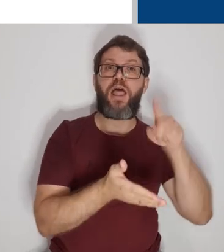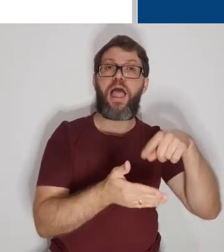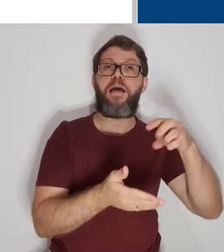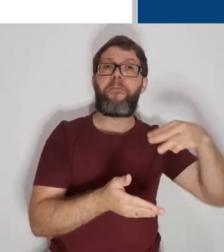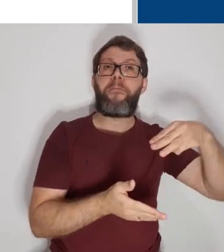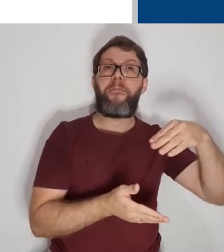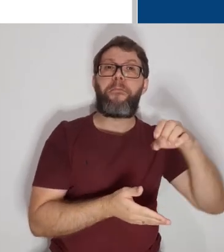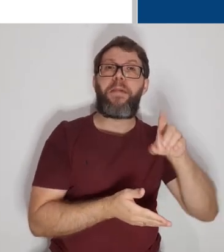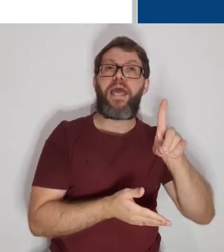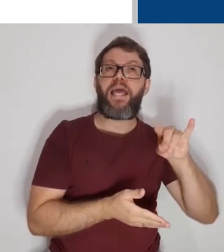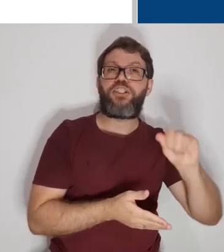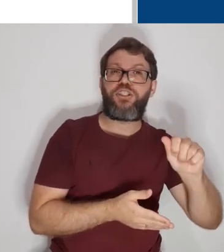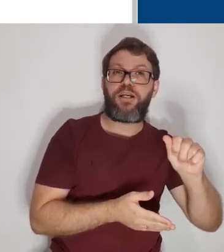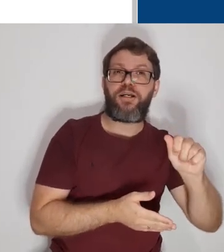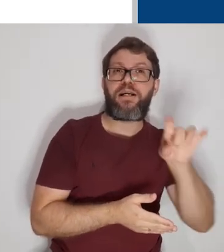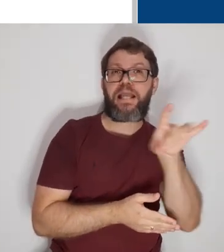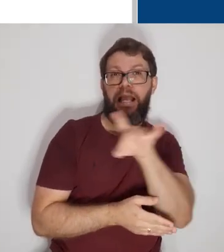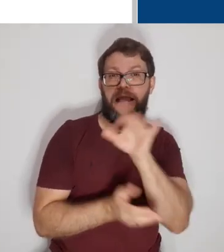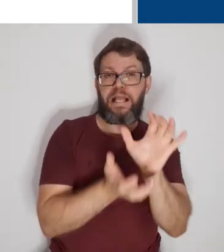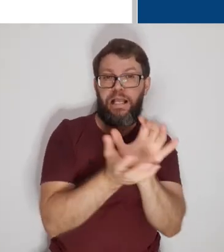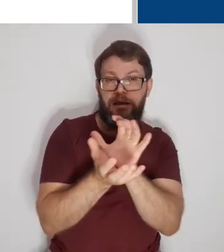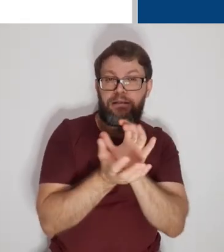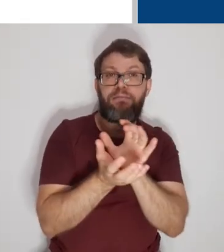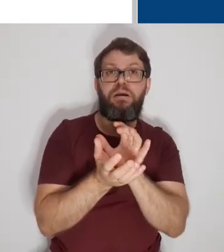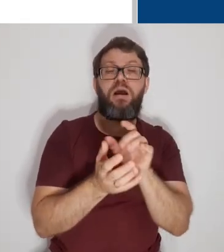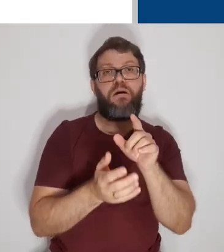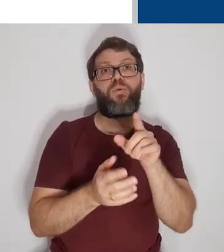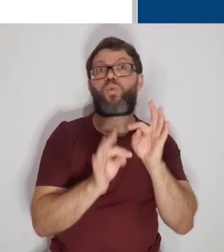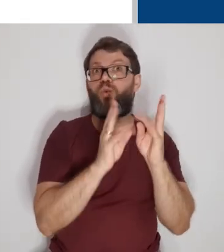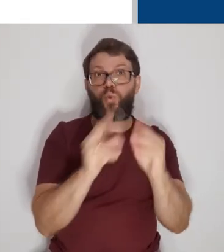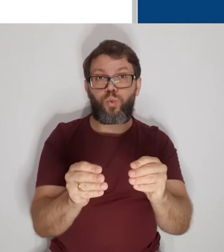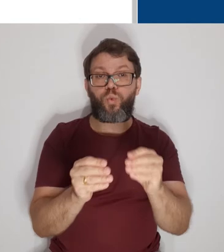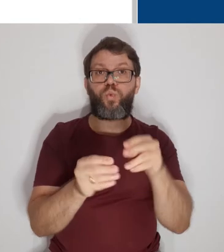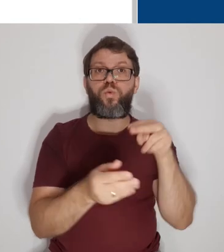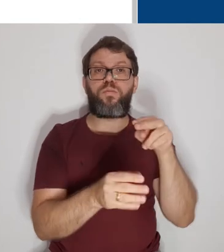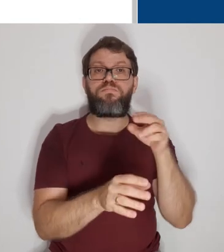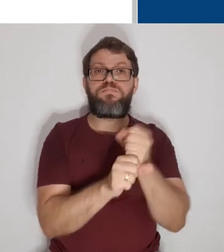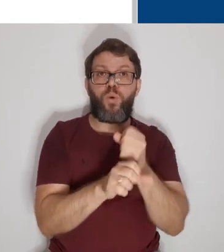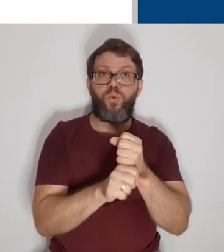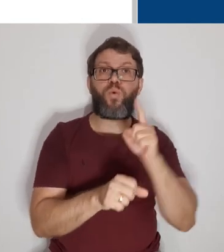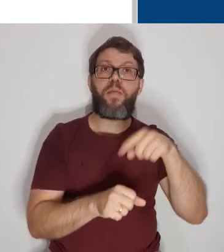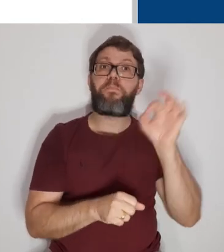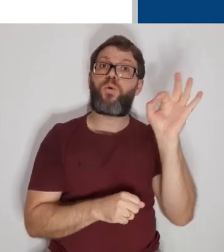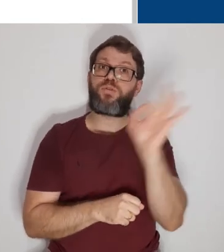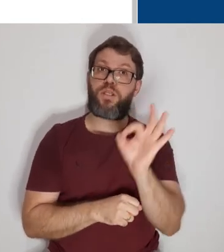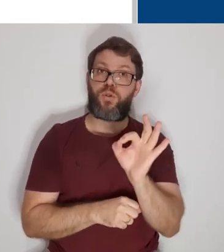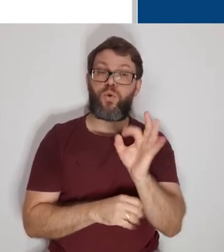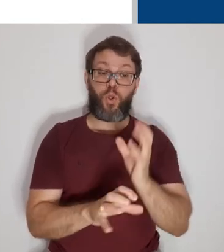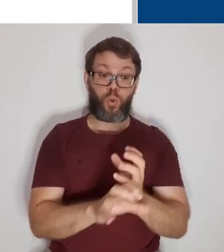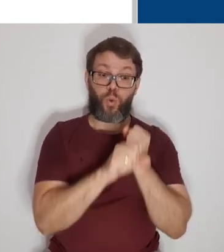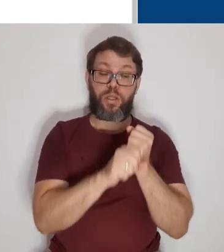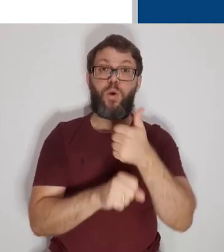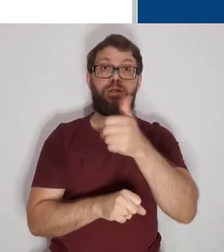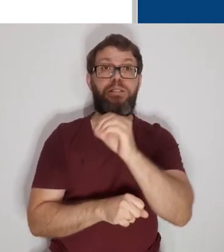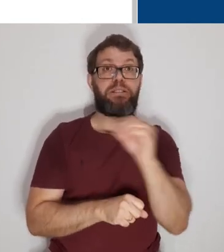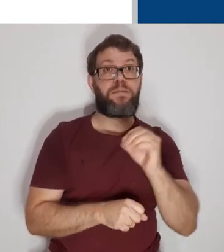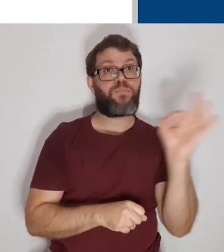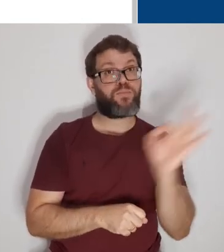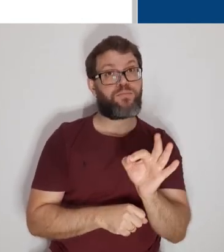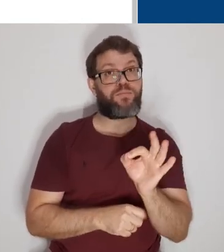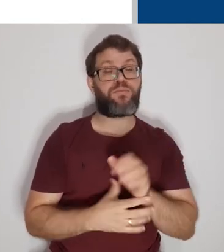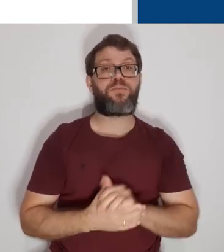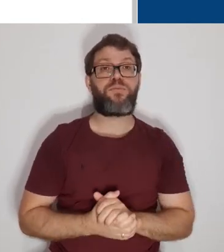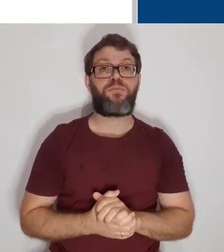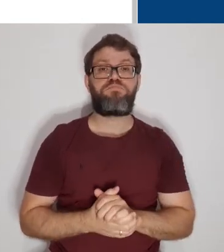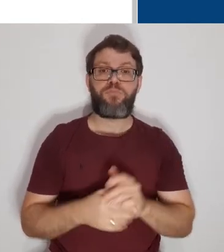for a média ponderada por categoria, todas as pontuações devem ser em porcentagem, que totalizem 100% da